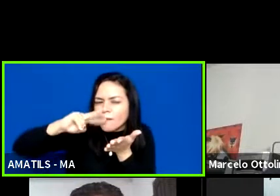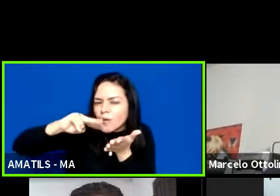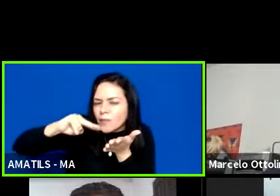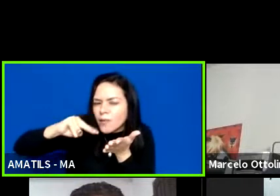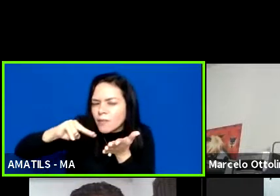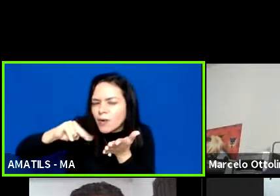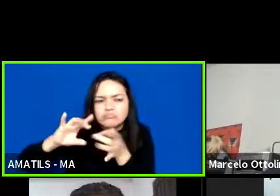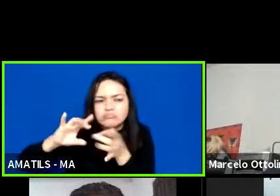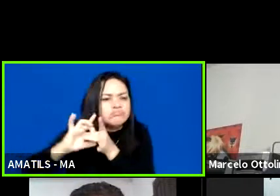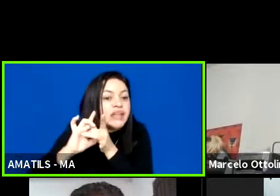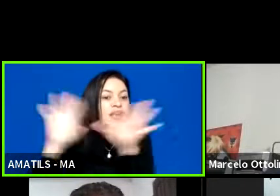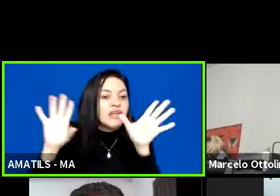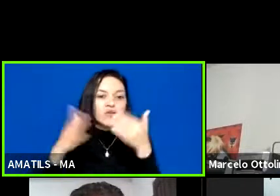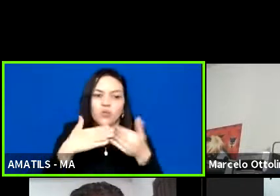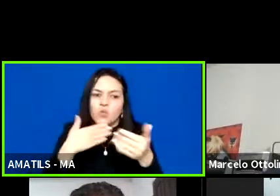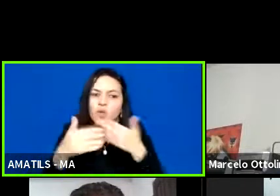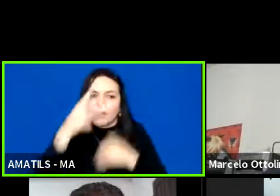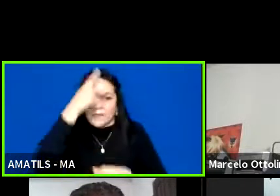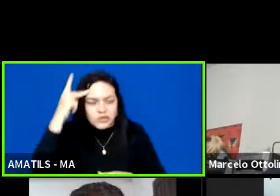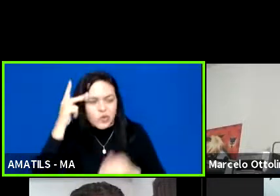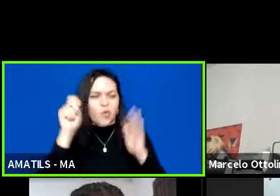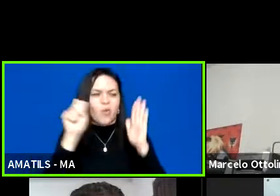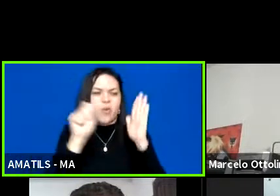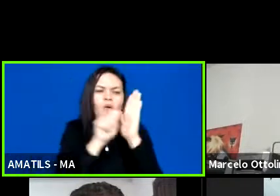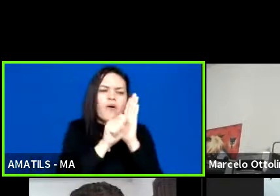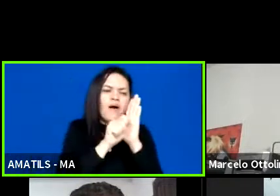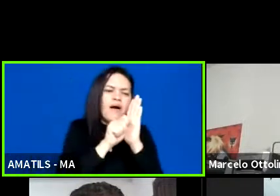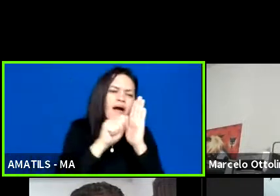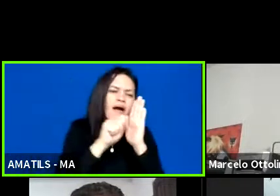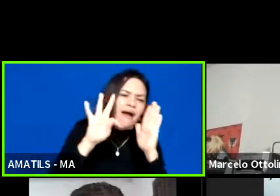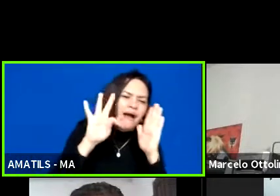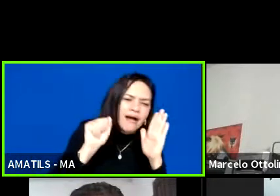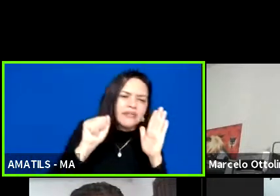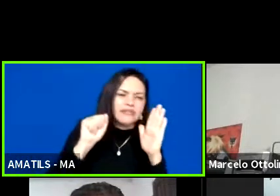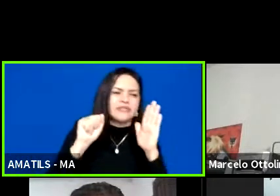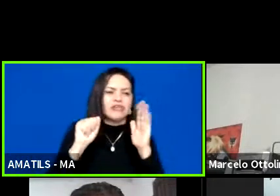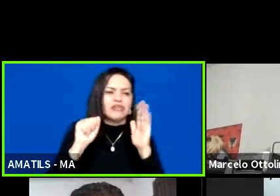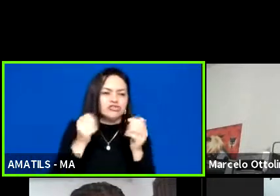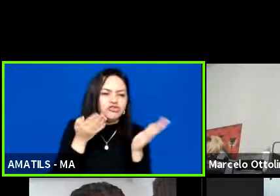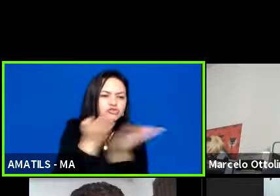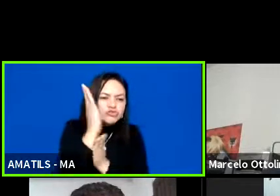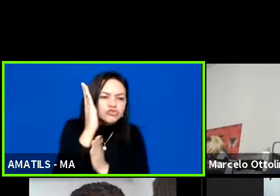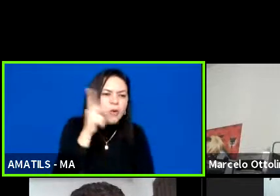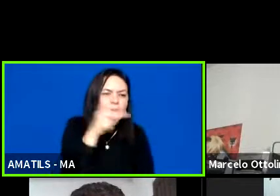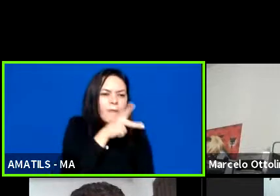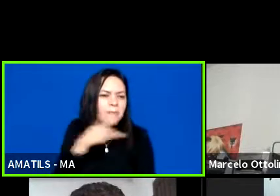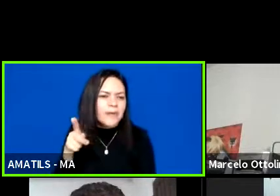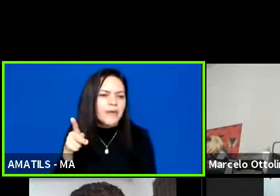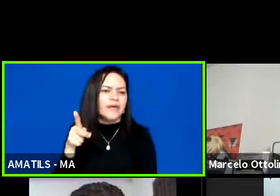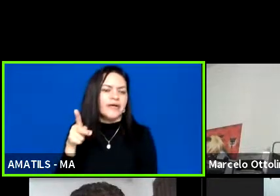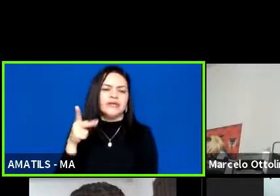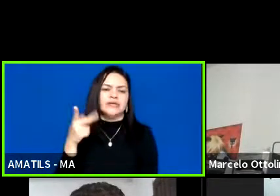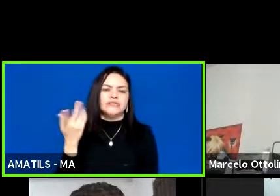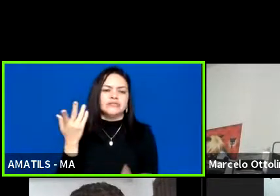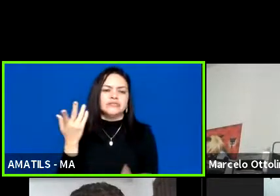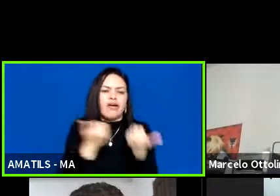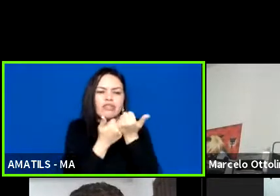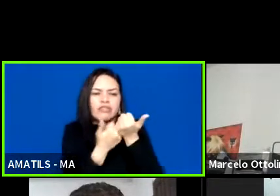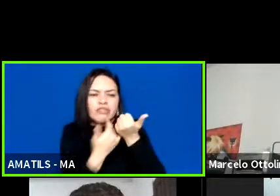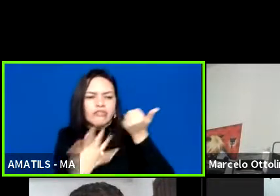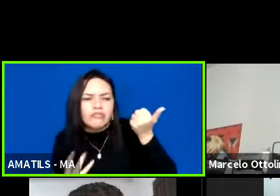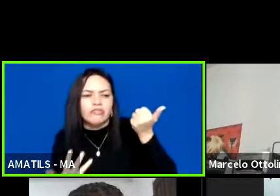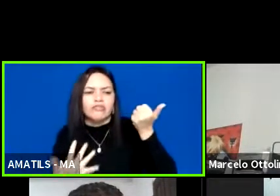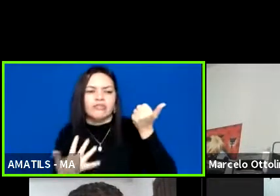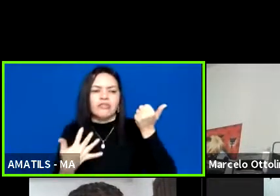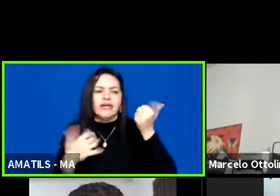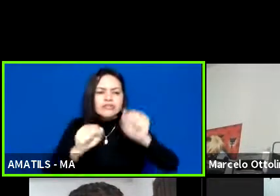o estatuto, mas também ata de eleição e posse, convocação para eleição, as atas do que foi decidido em